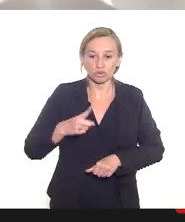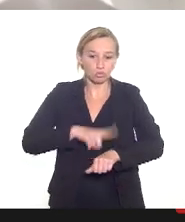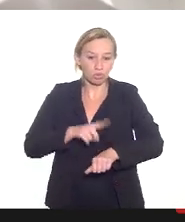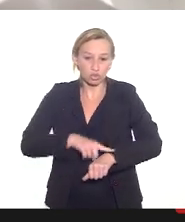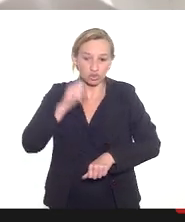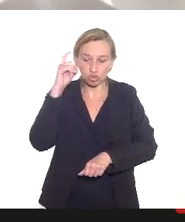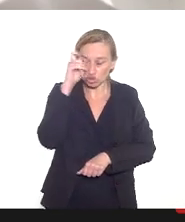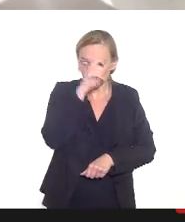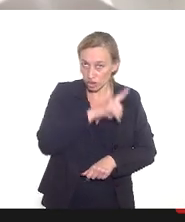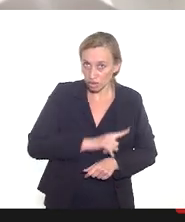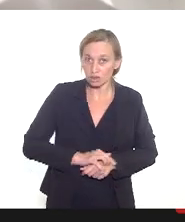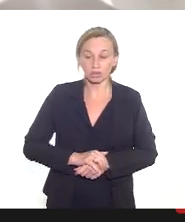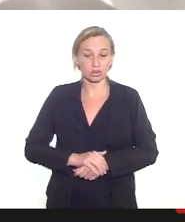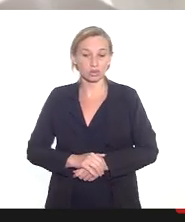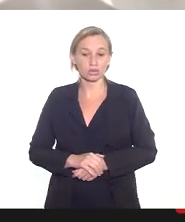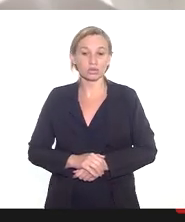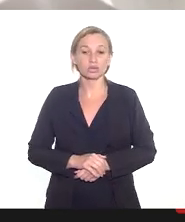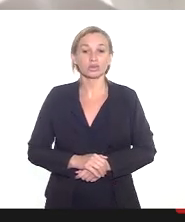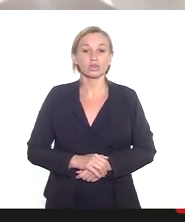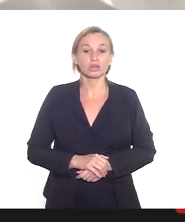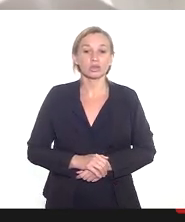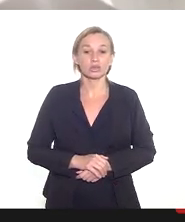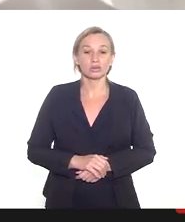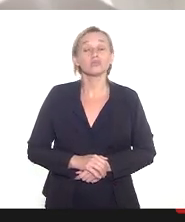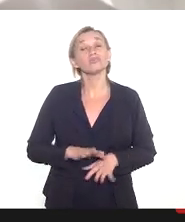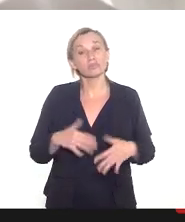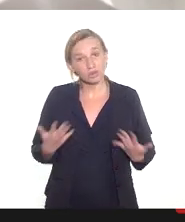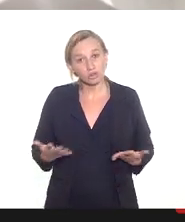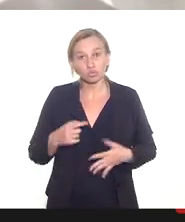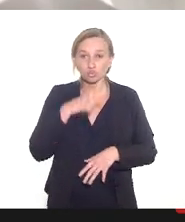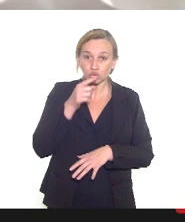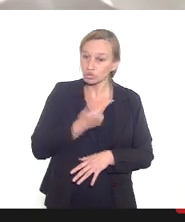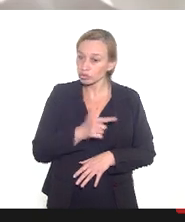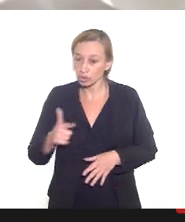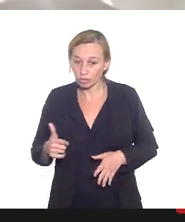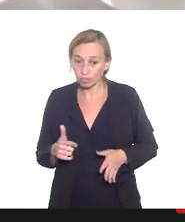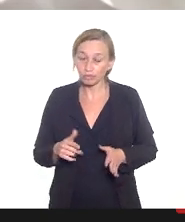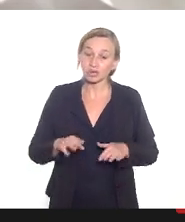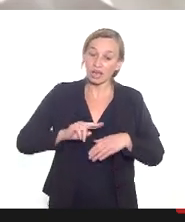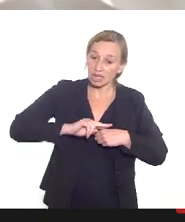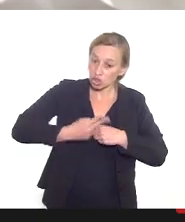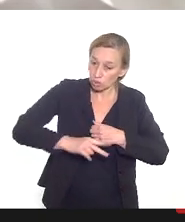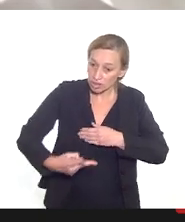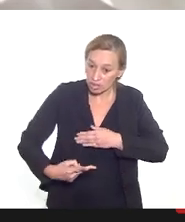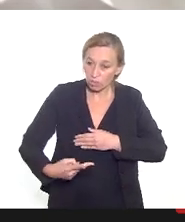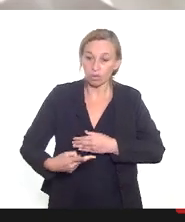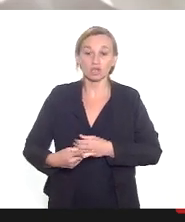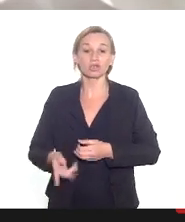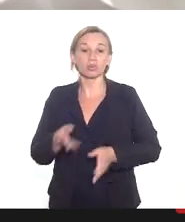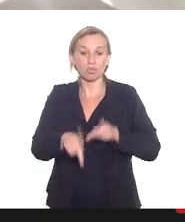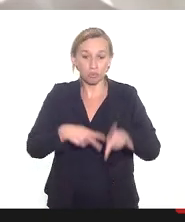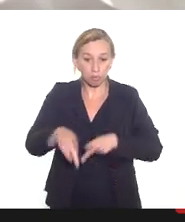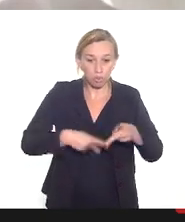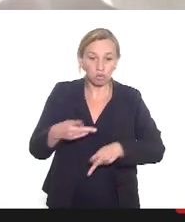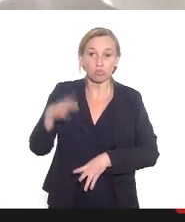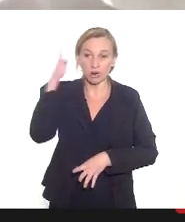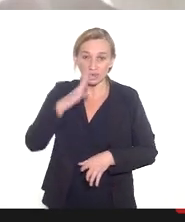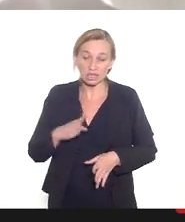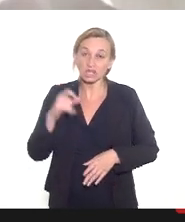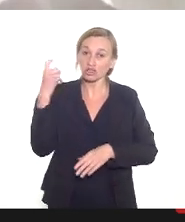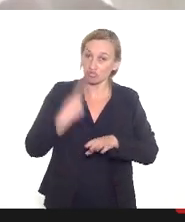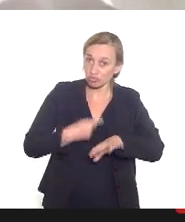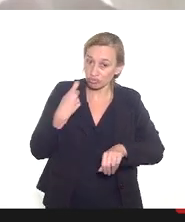muito difícil de obscurantismo então sem dúvida nenhuma as consequências para o povo brasileiro serão mais